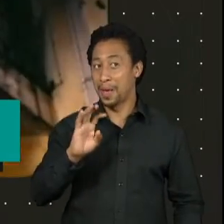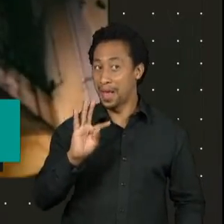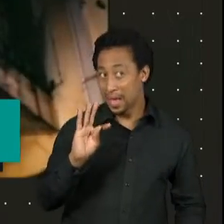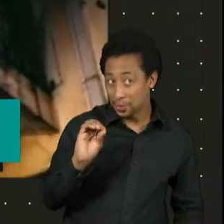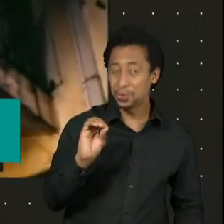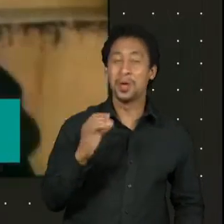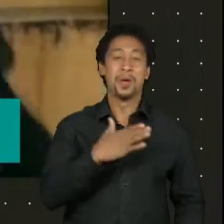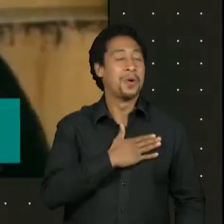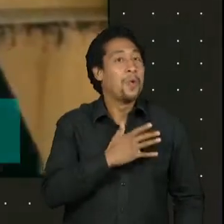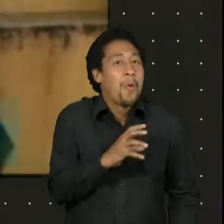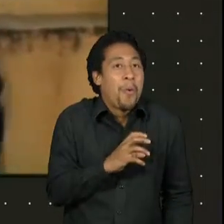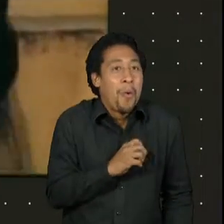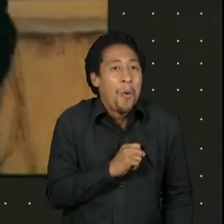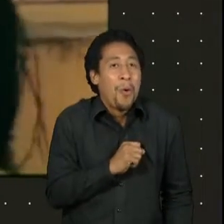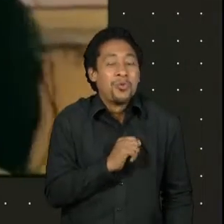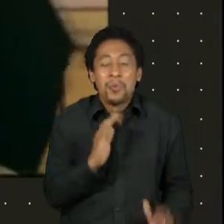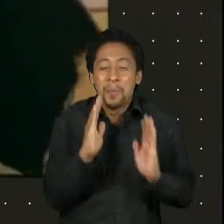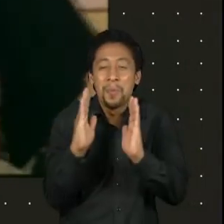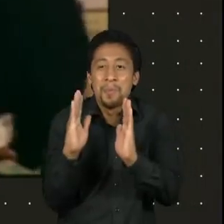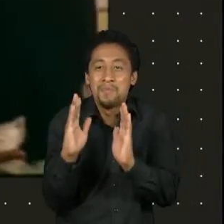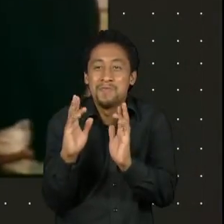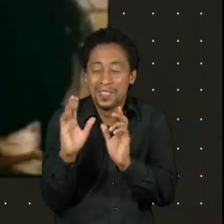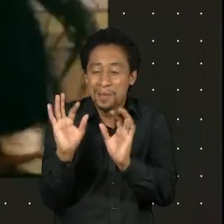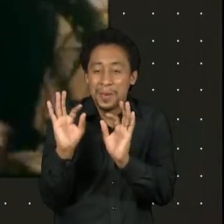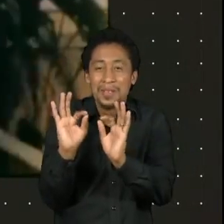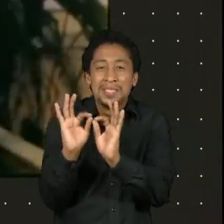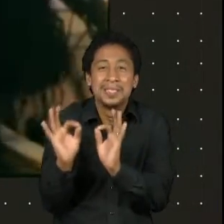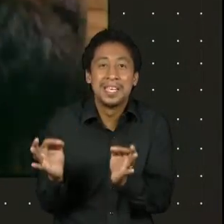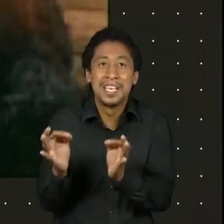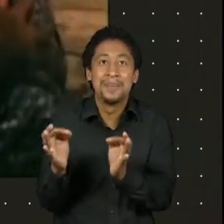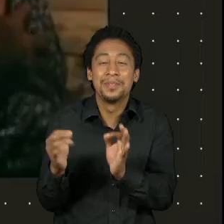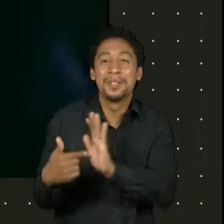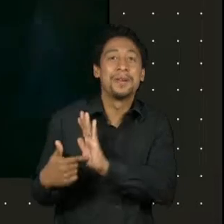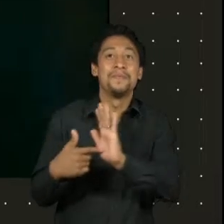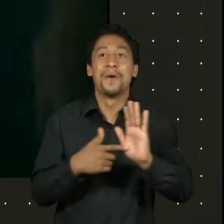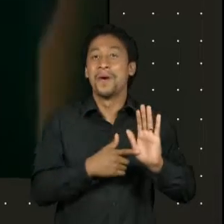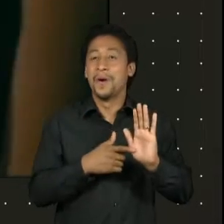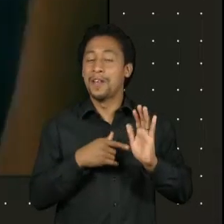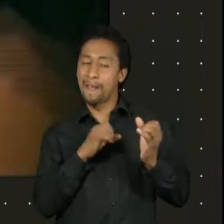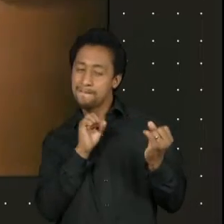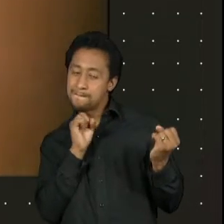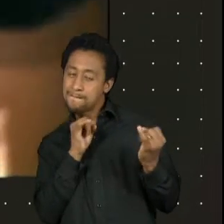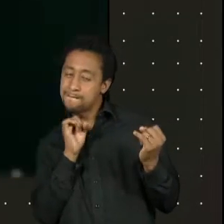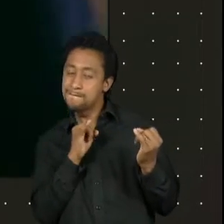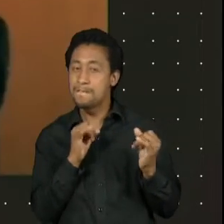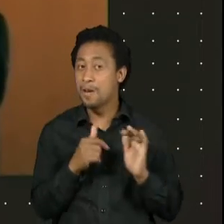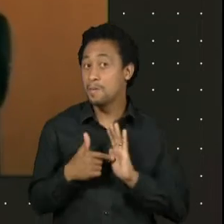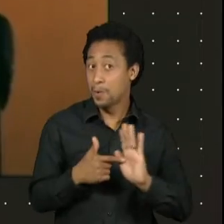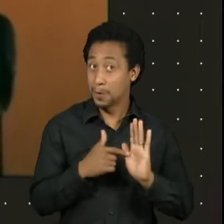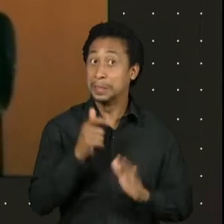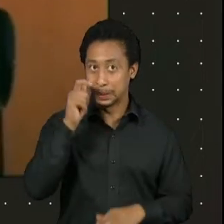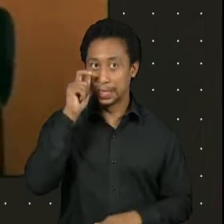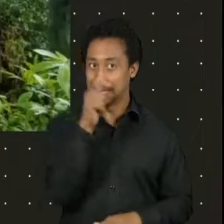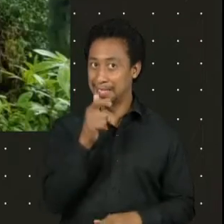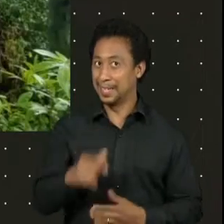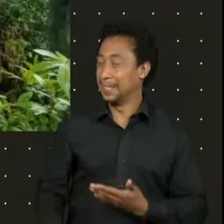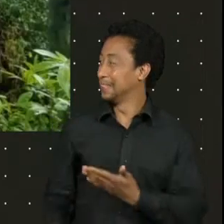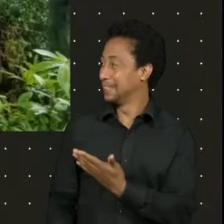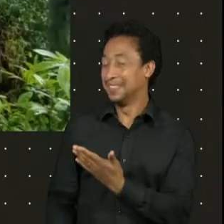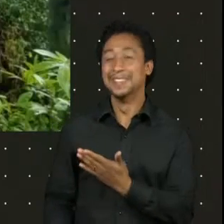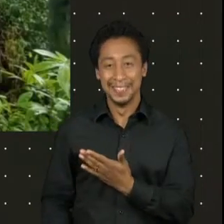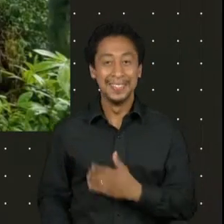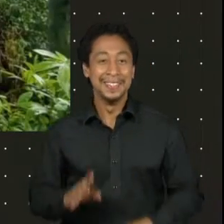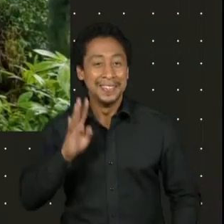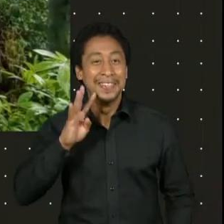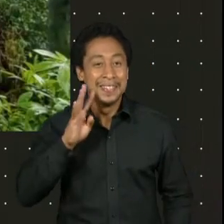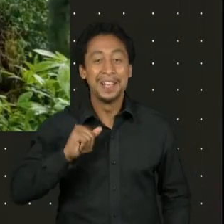gosto, que é uma cena pintoresca, de um flerte. É bem interessante essa cena. Um pouco mais